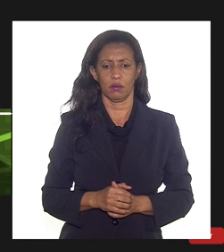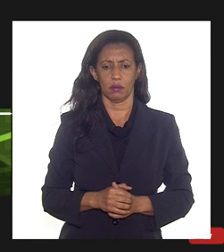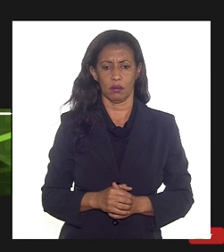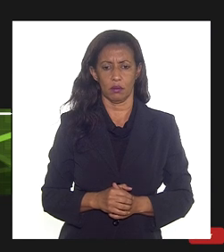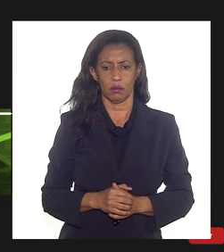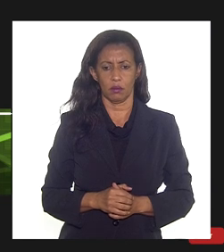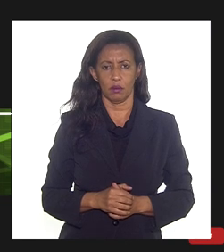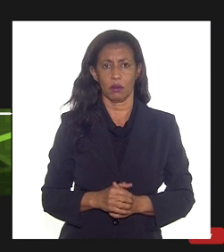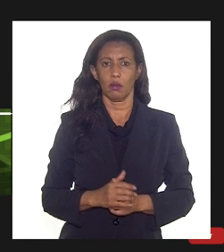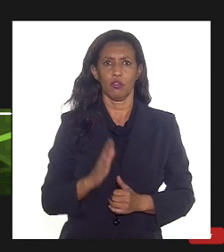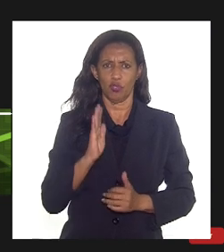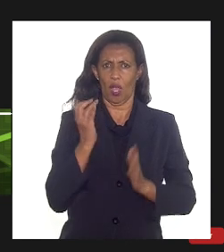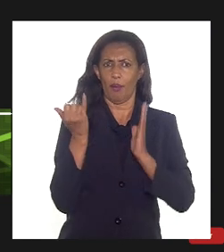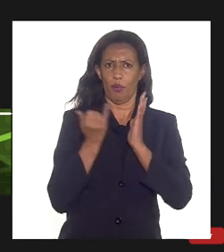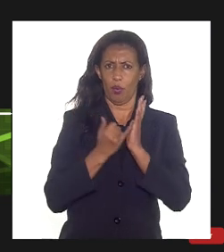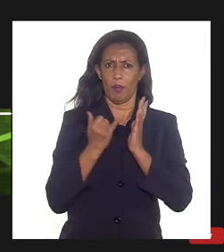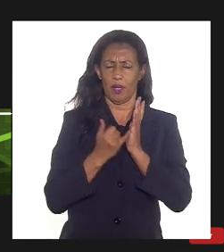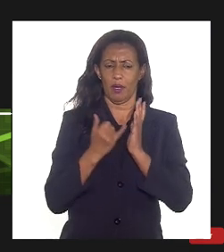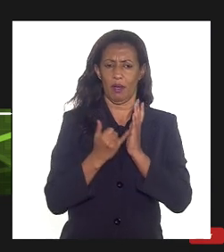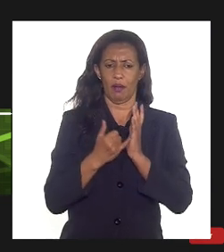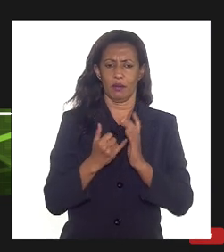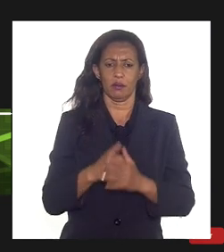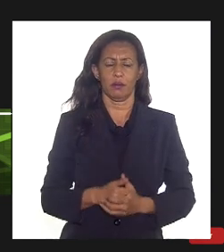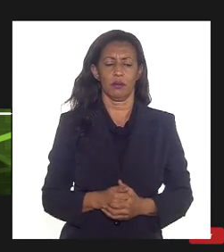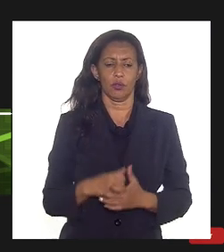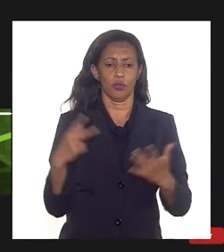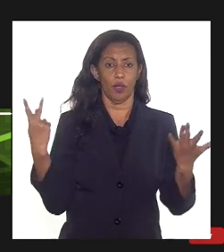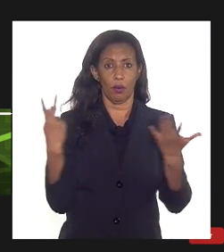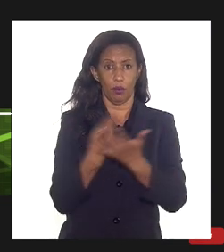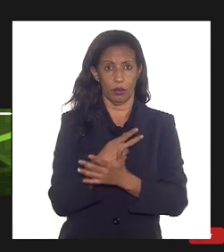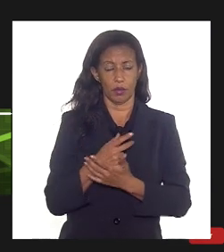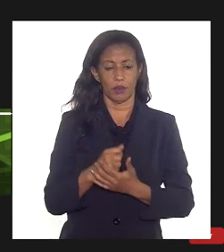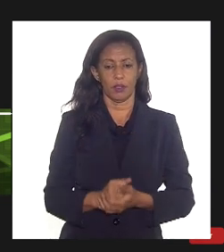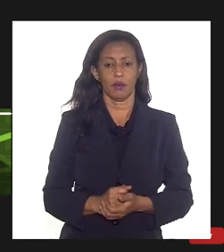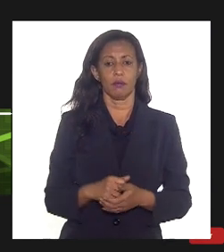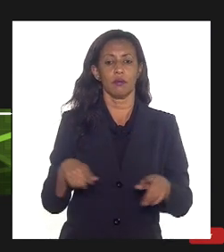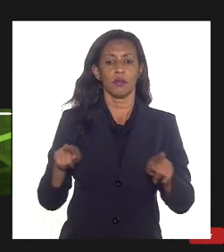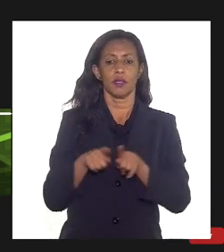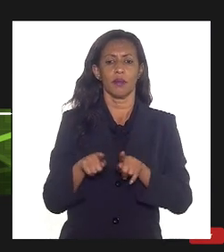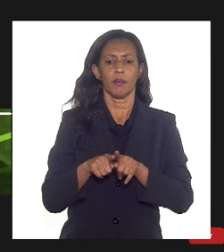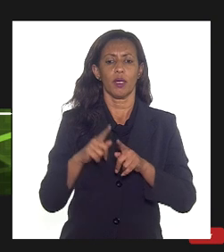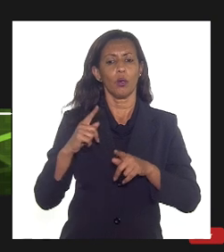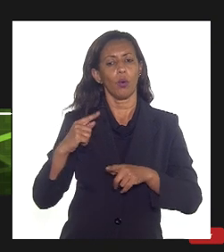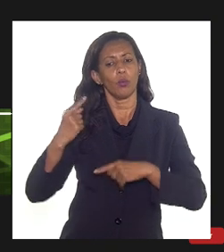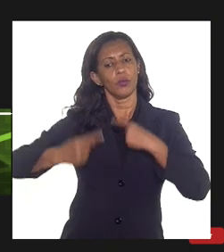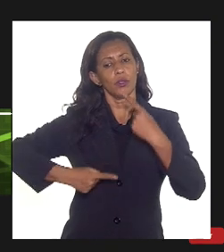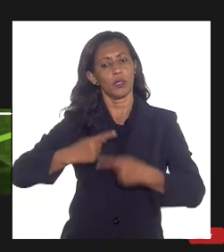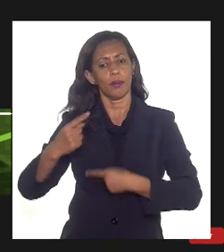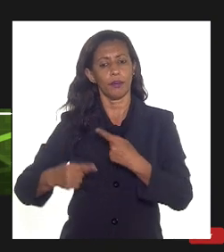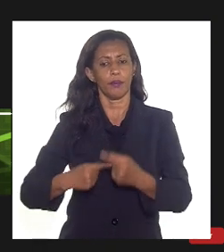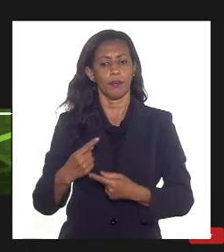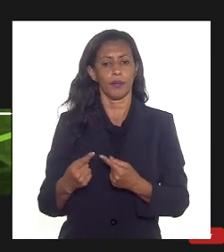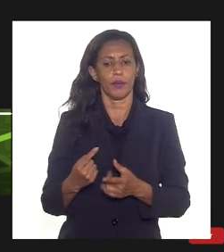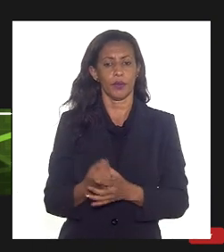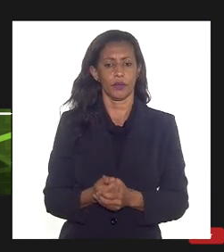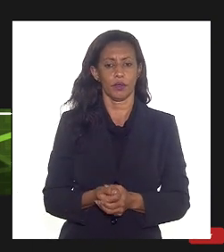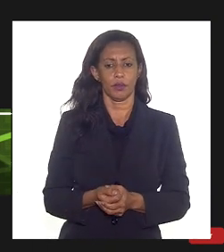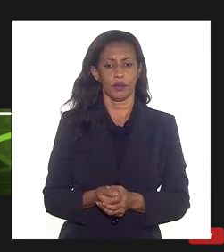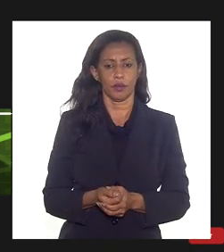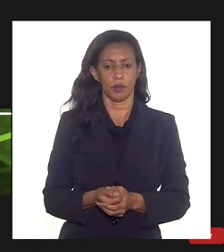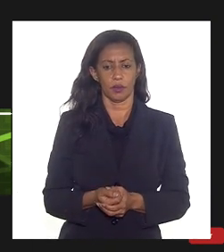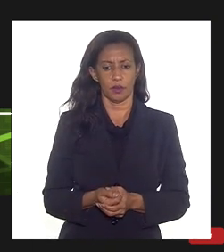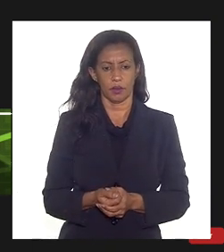publicando ao mercado a medida que foi ocorrendo assim como fizemos quando depois o retorno das